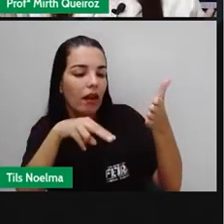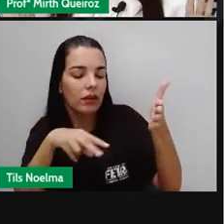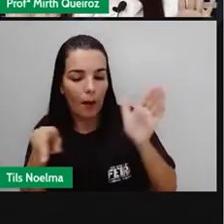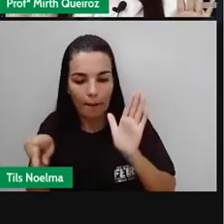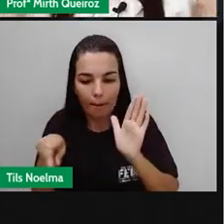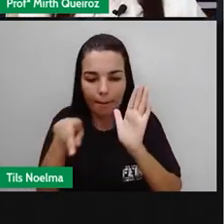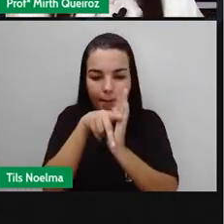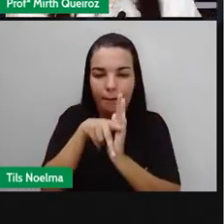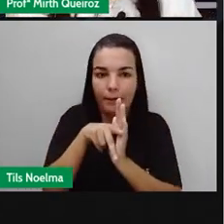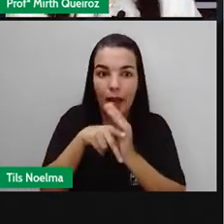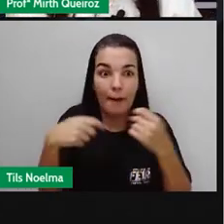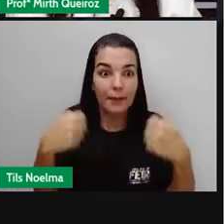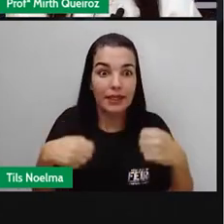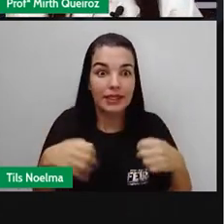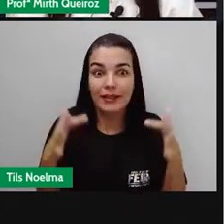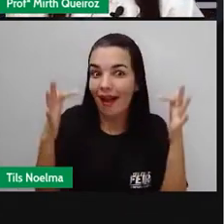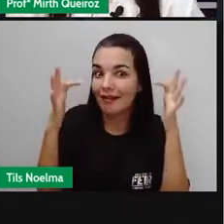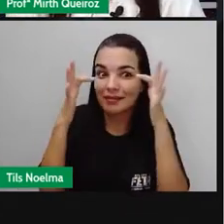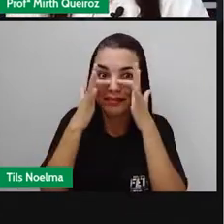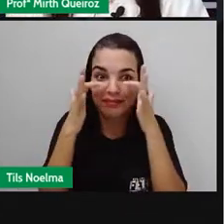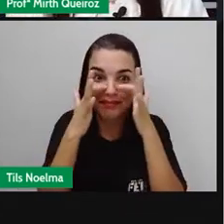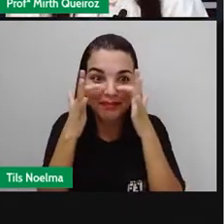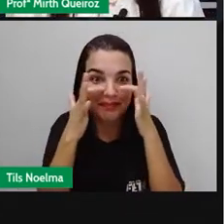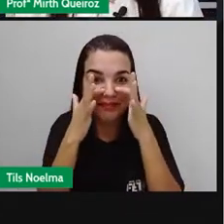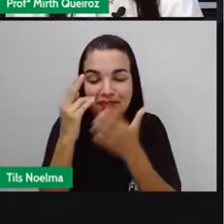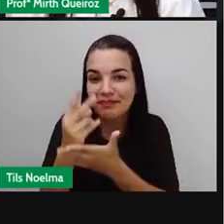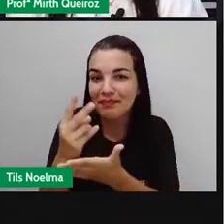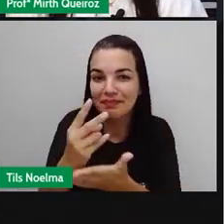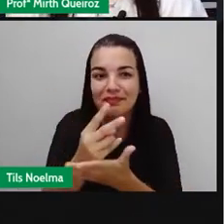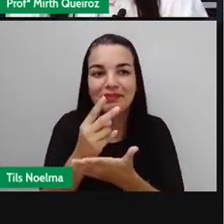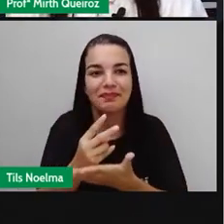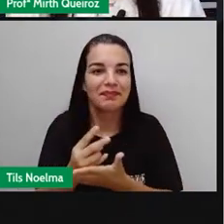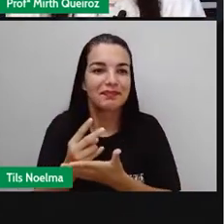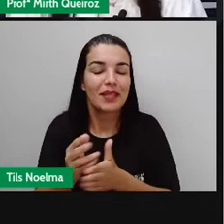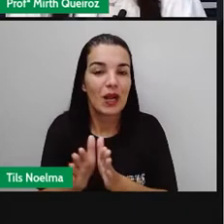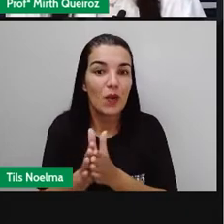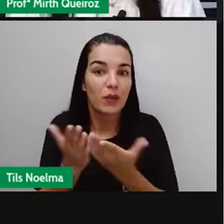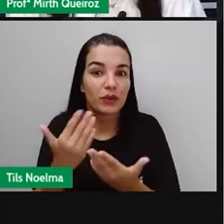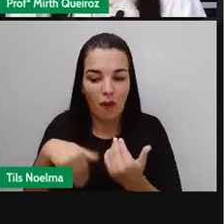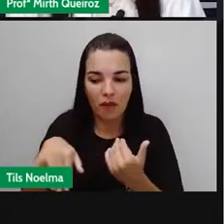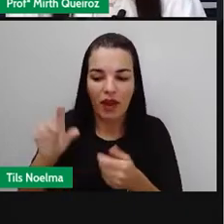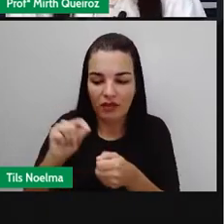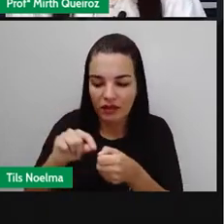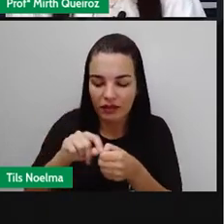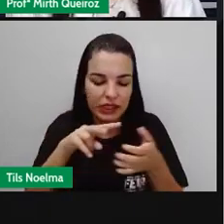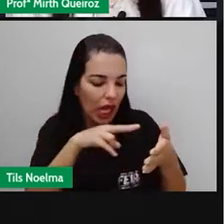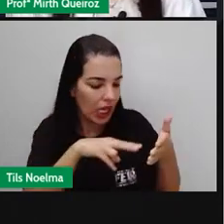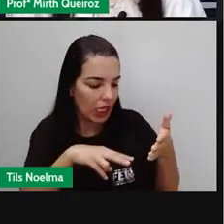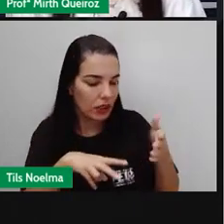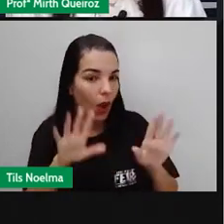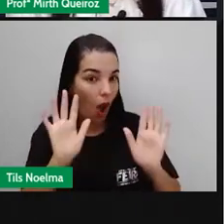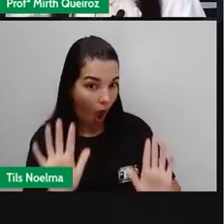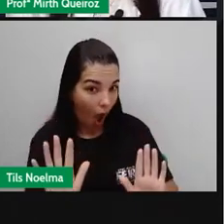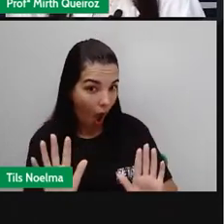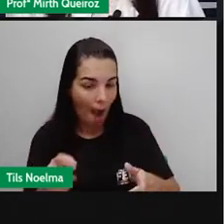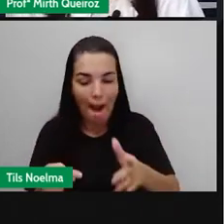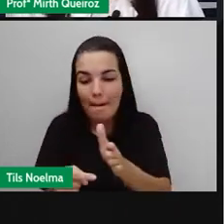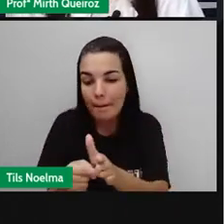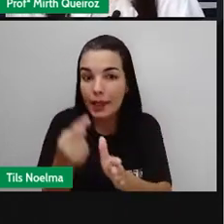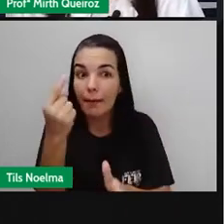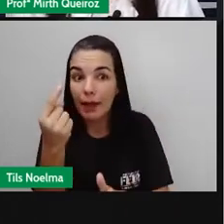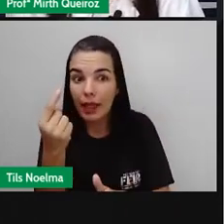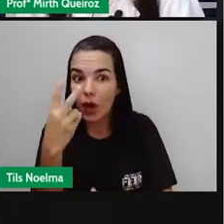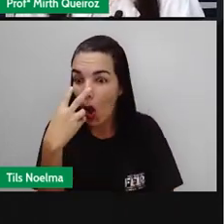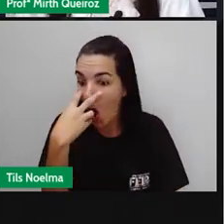deve estar em alerta, né? Quando a gente vai realizar uma leitura. Primeiro, os olhos. Os olhos são